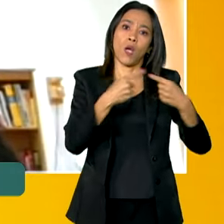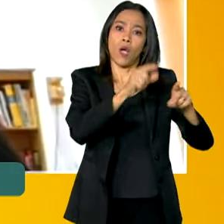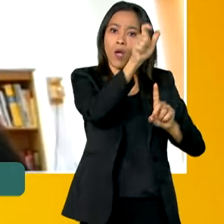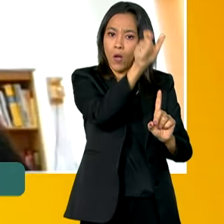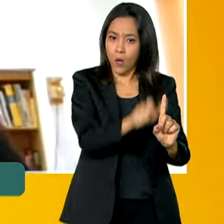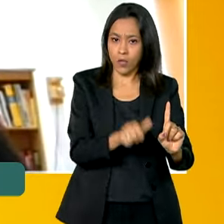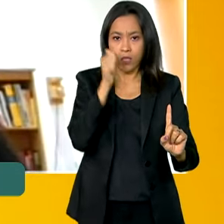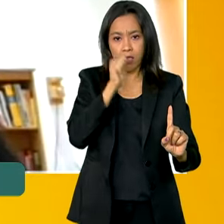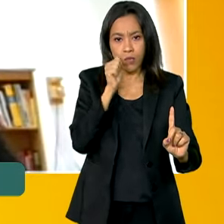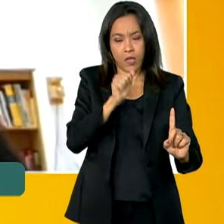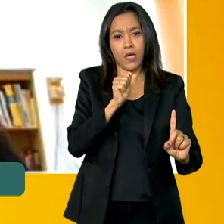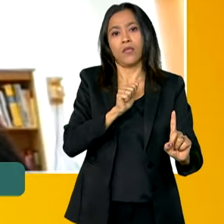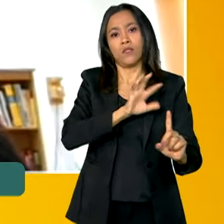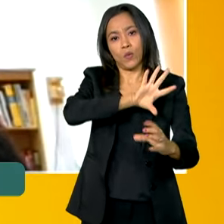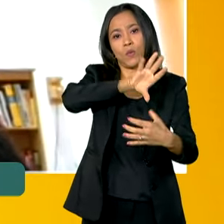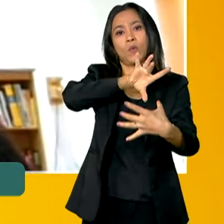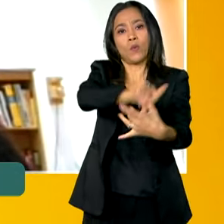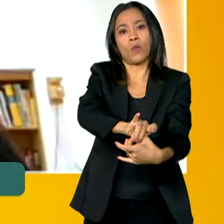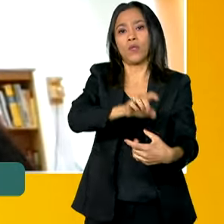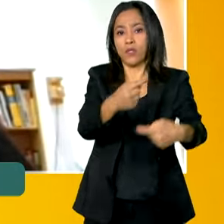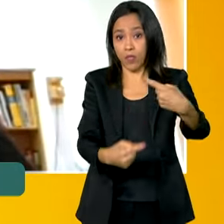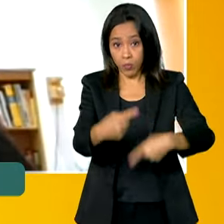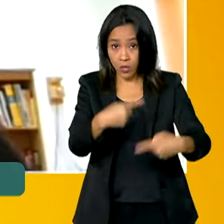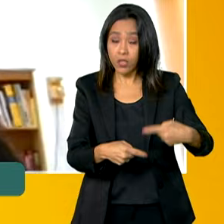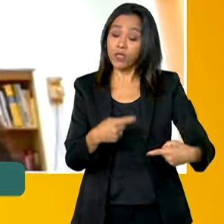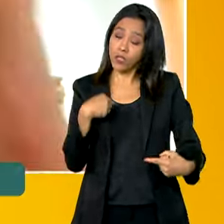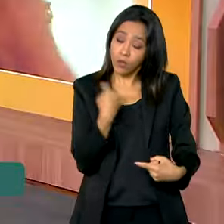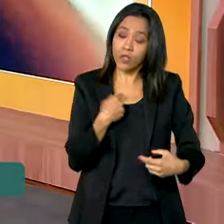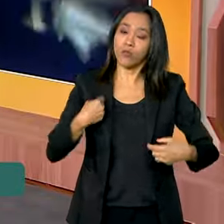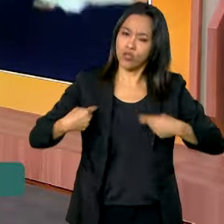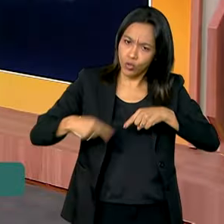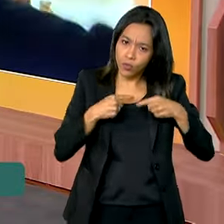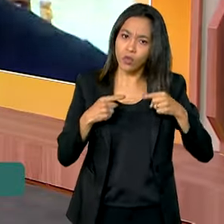política contra as mulheres, como a gente tem debatido.